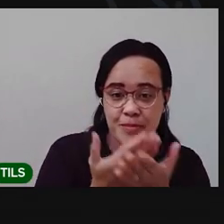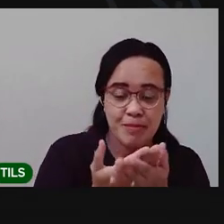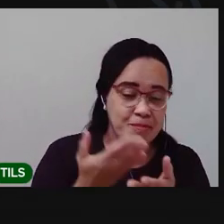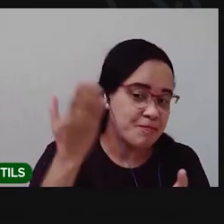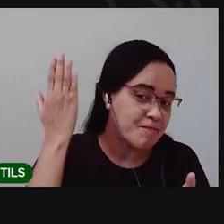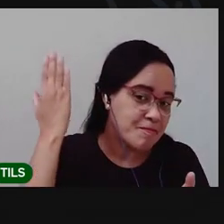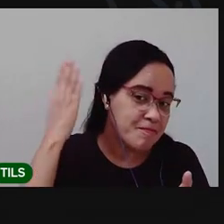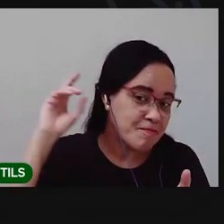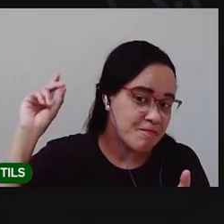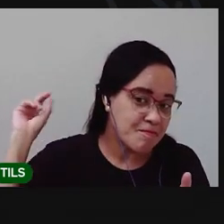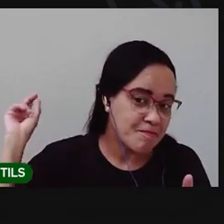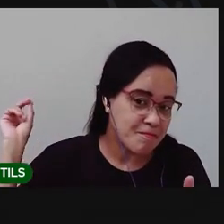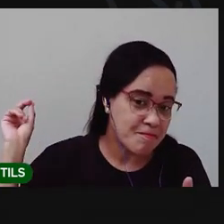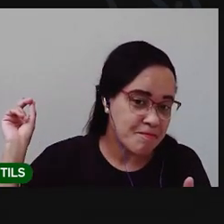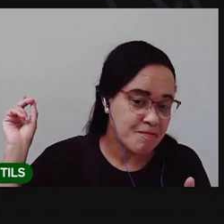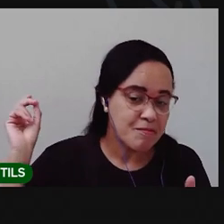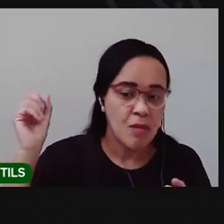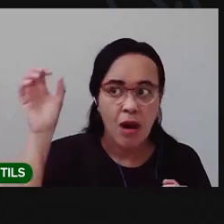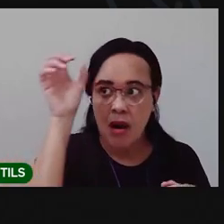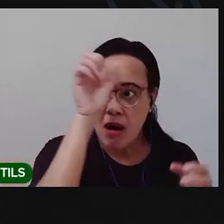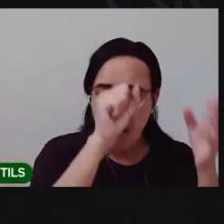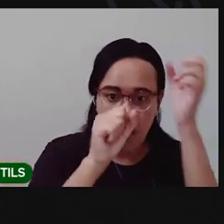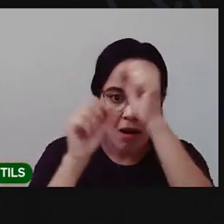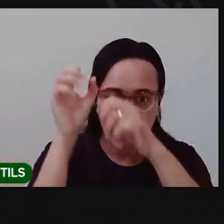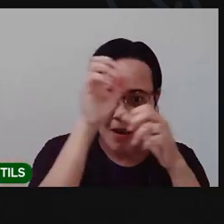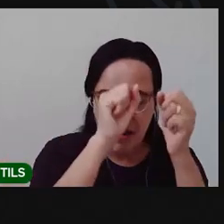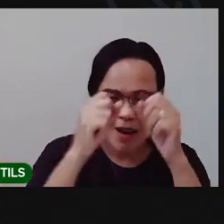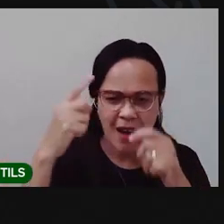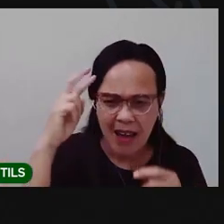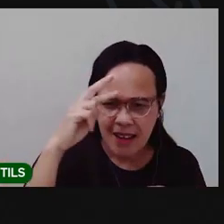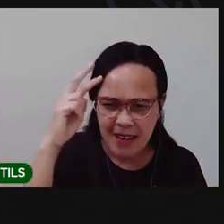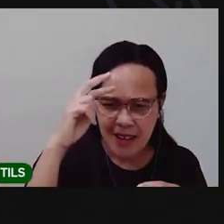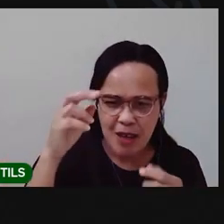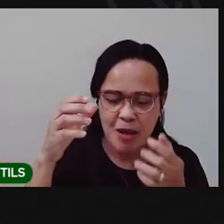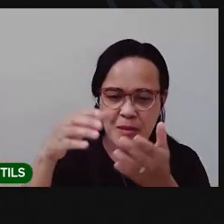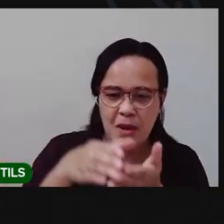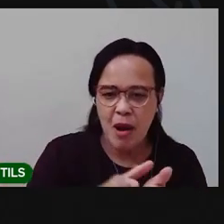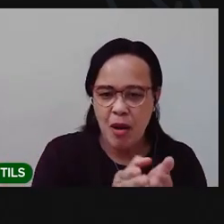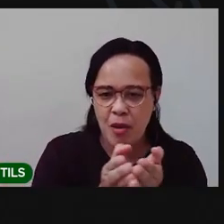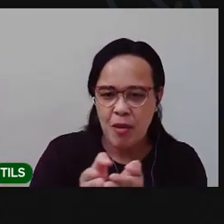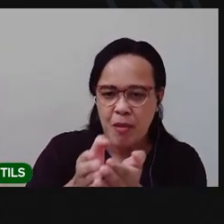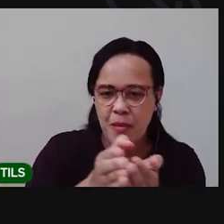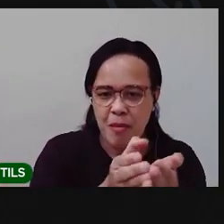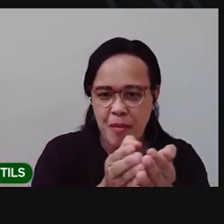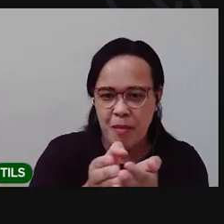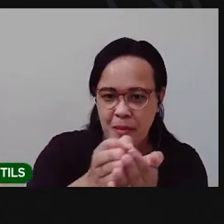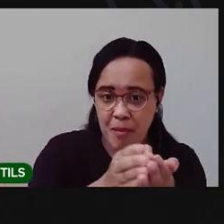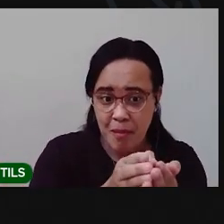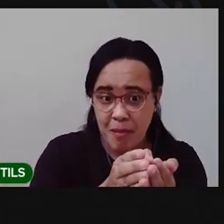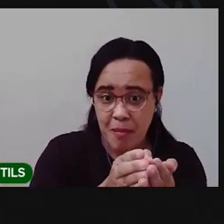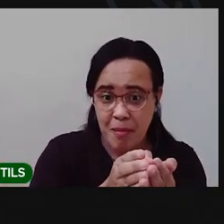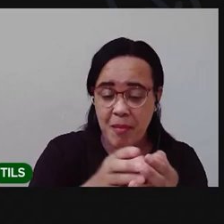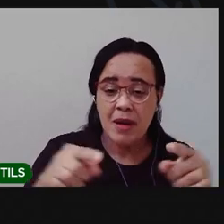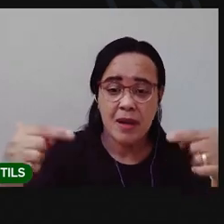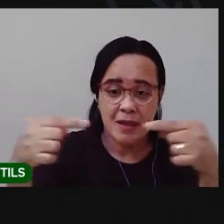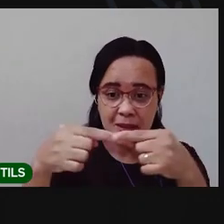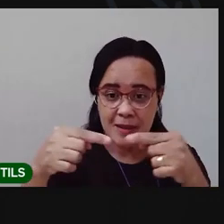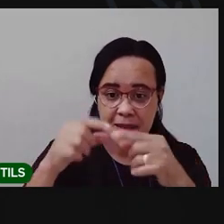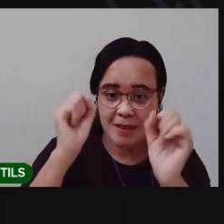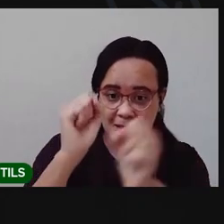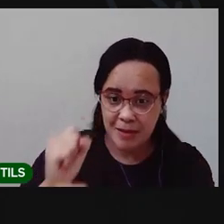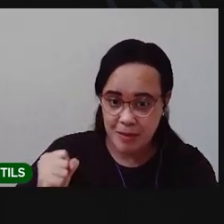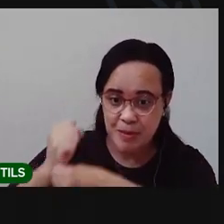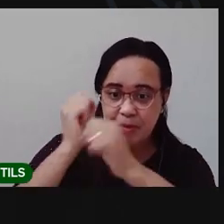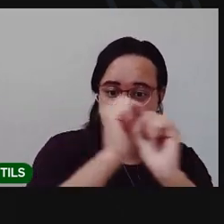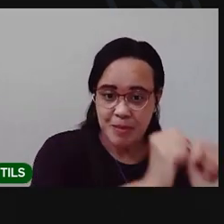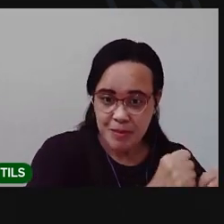aulas, a gente aprendeu a fazer um barquinho de papel, uma canoa. Lembra? Aquela aqui, ó, a minha tá